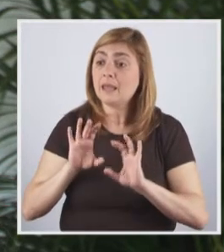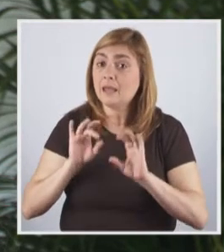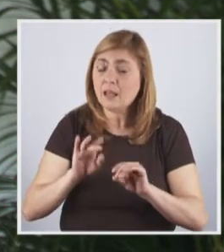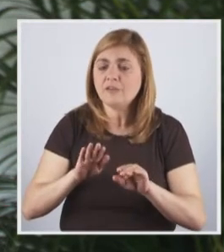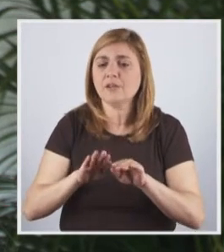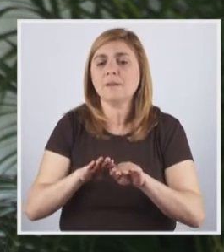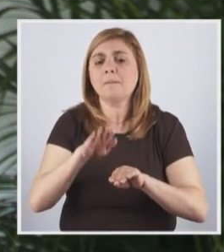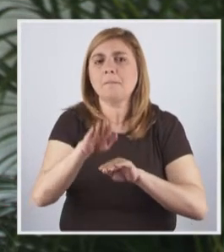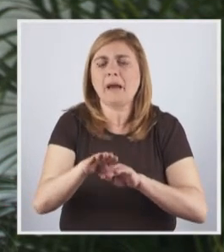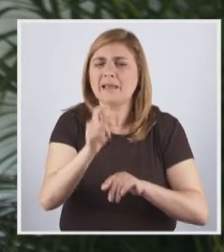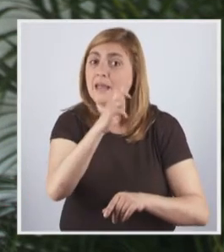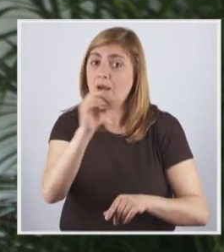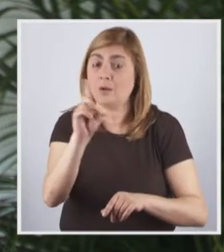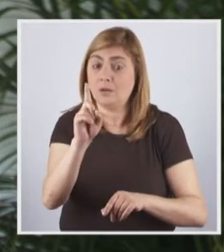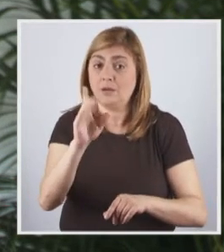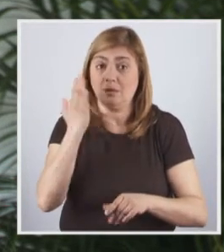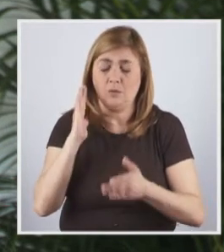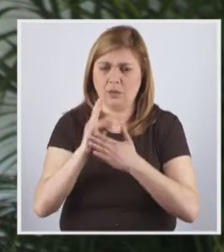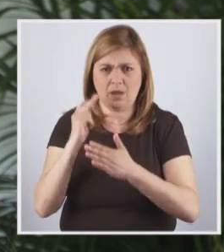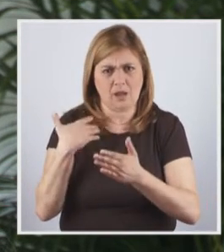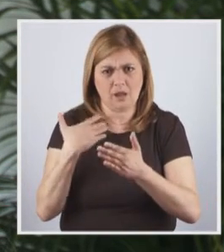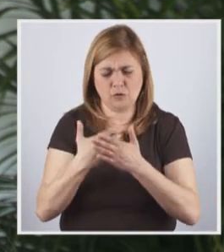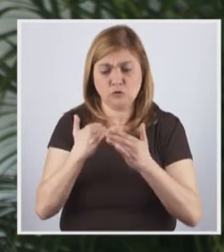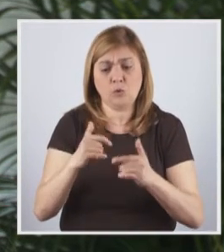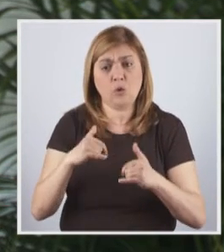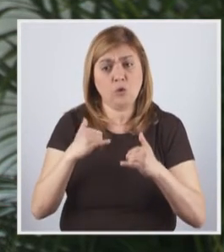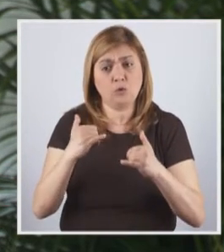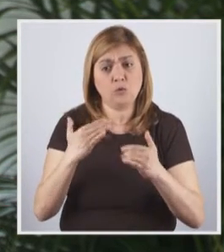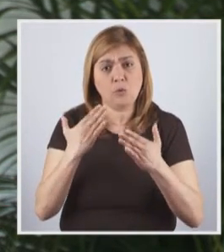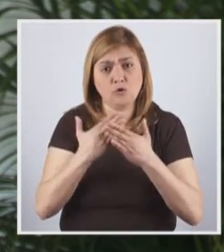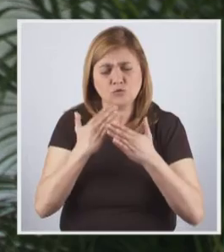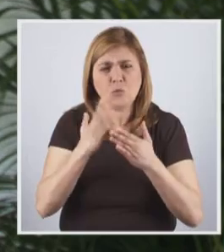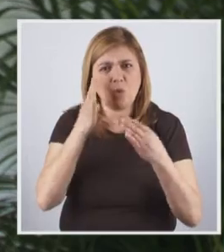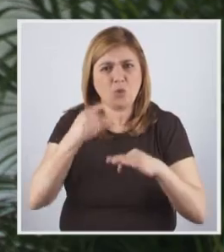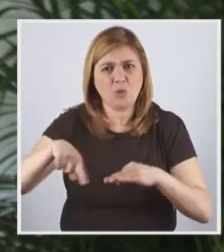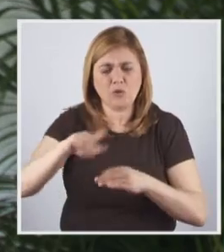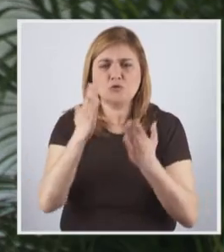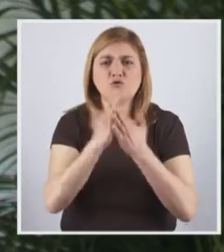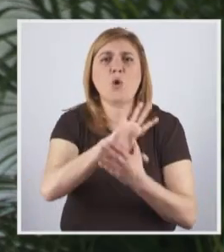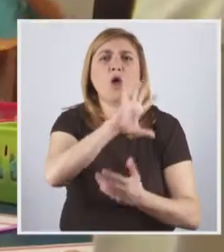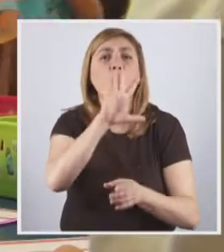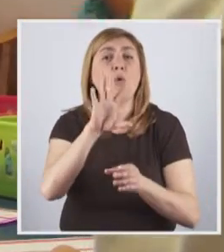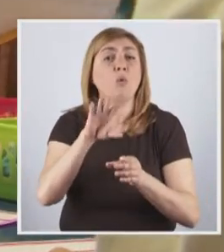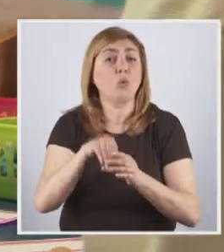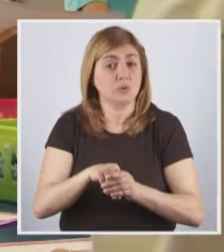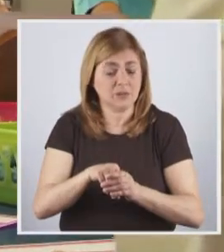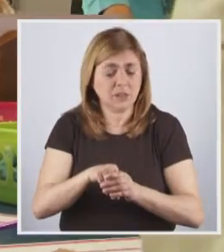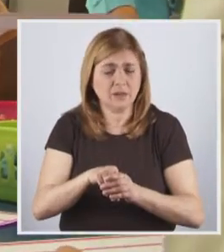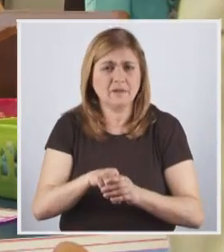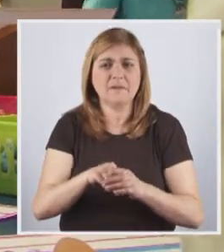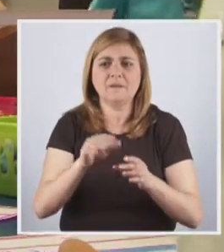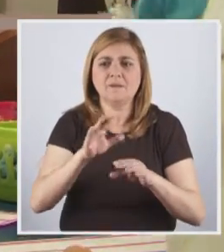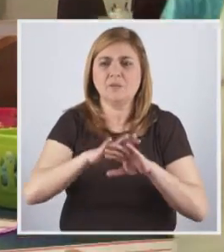alguns passos errados que começámos a dar nos últimos anos, já depois da escola regular e da escola inclusiva, em que,